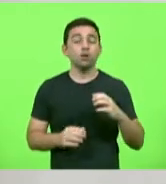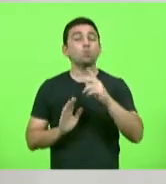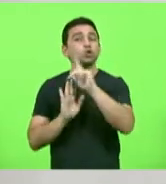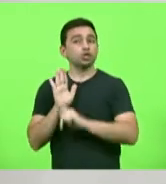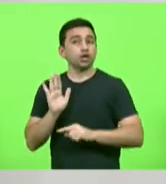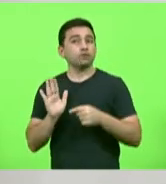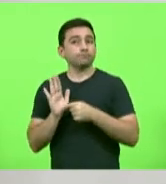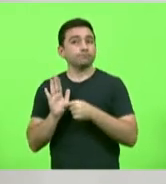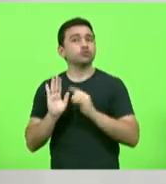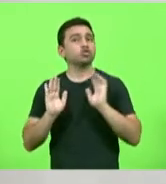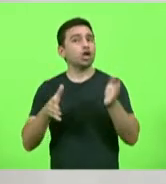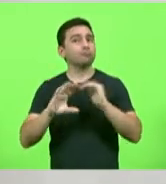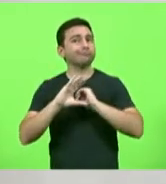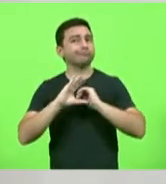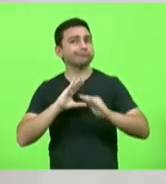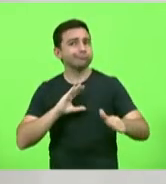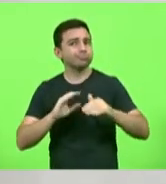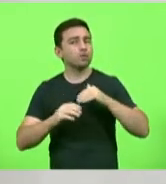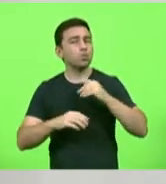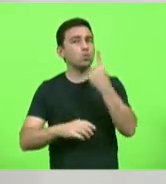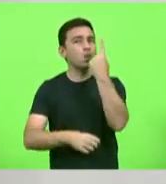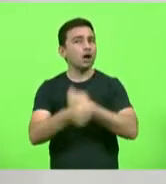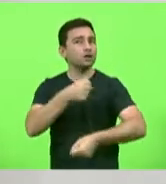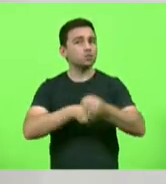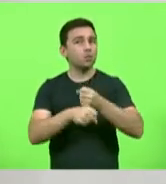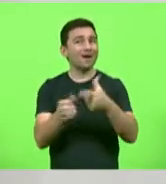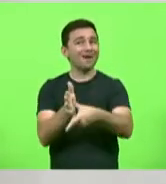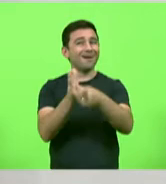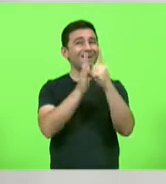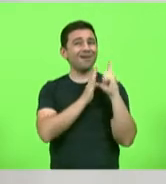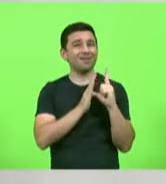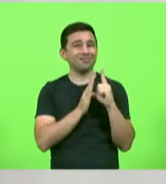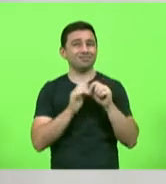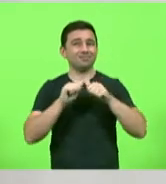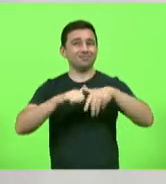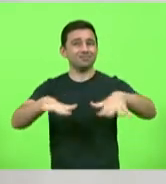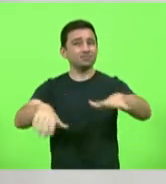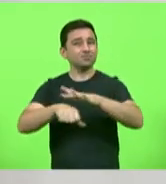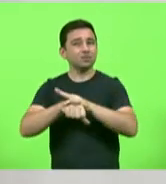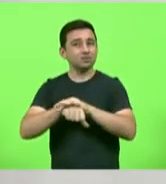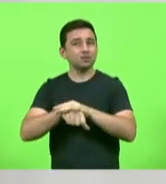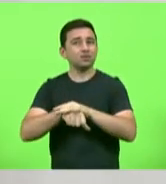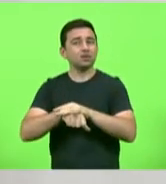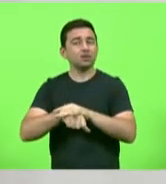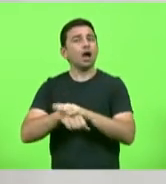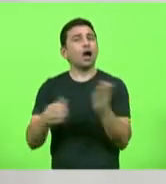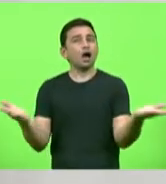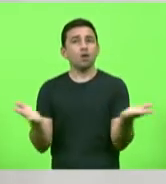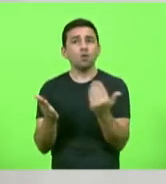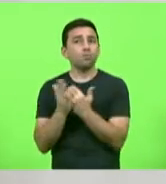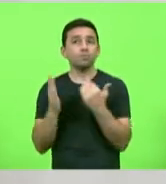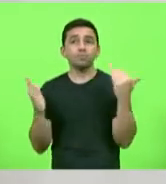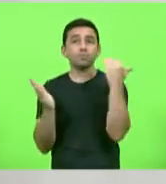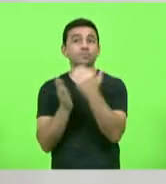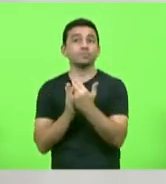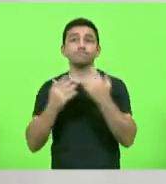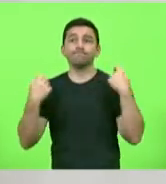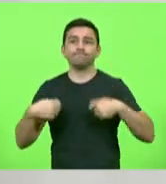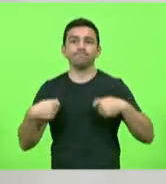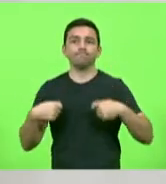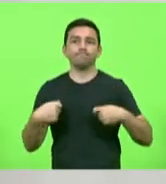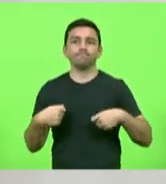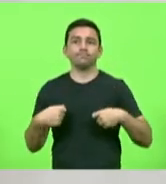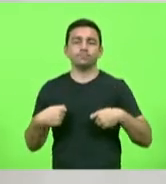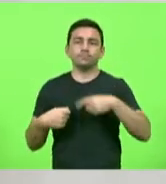encaminhei há um ano atrás, antes mesmo da pandemia, e que se faz muito mais necessário, neste momento, deputado